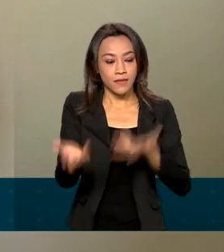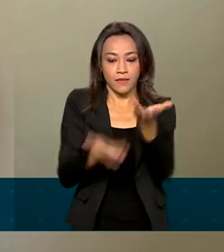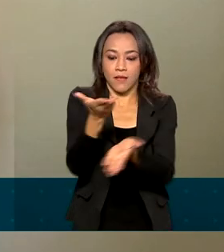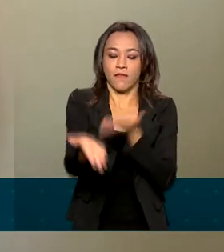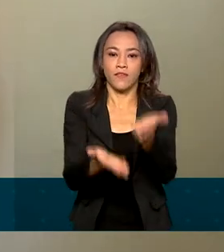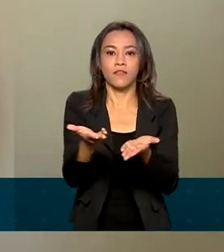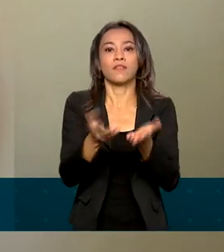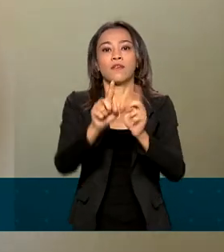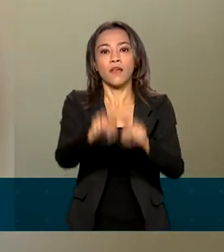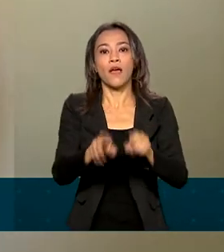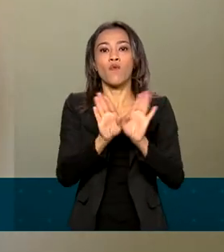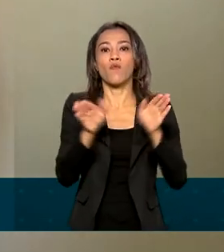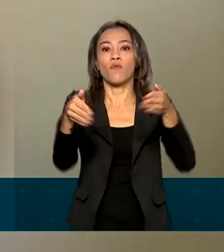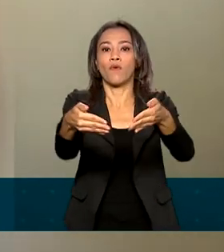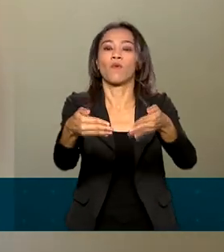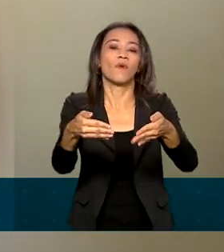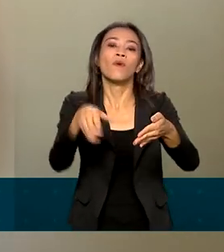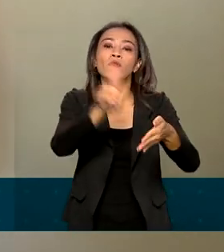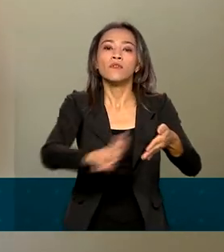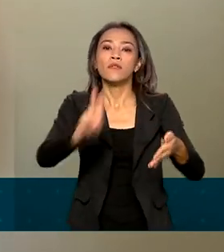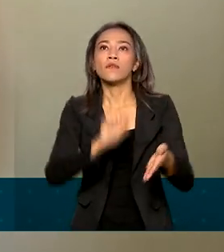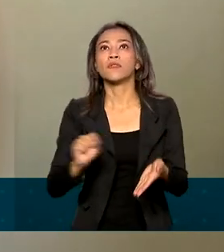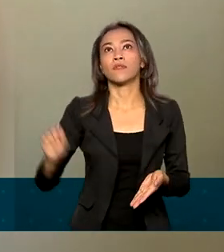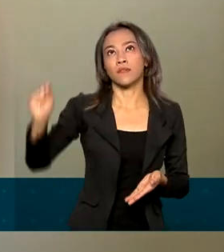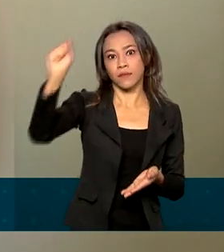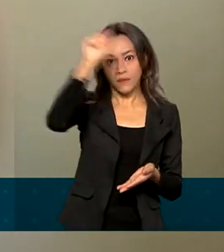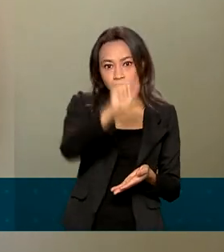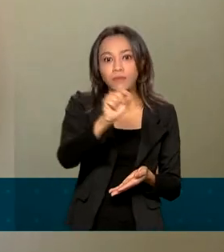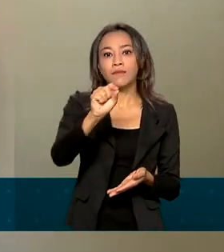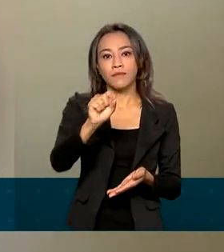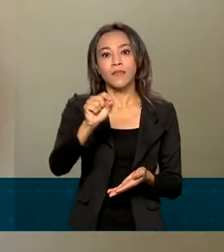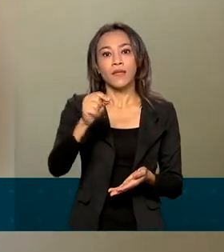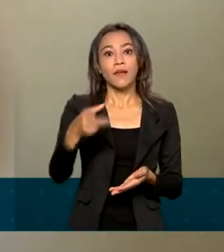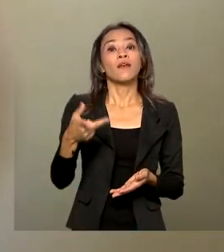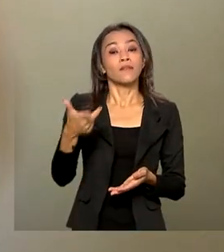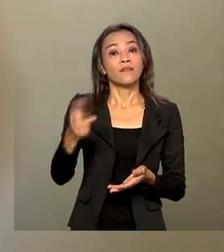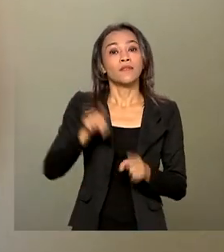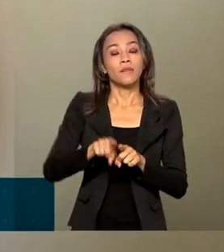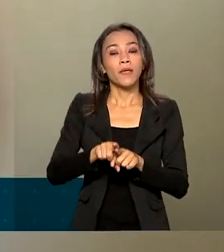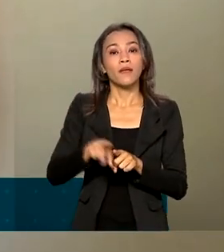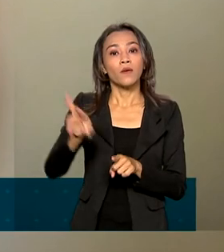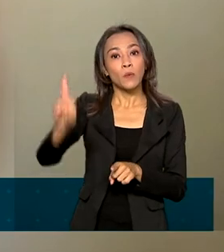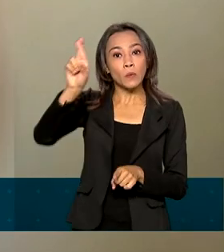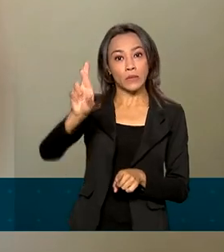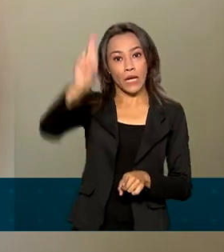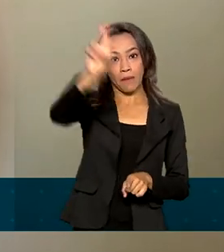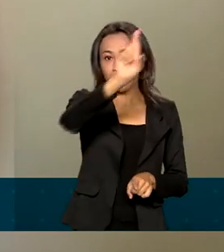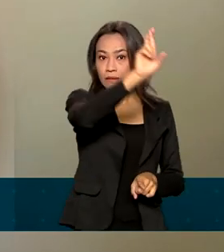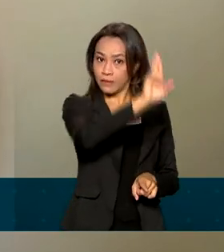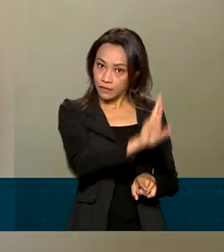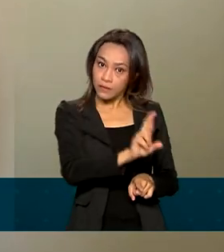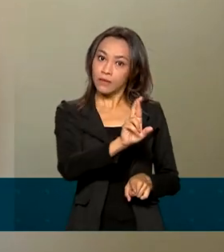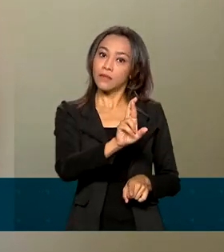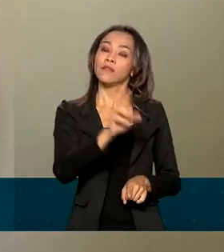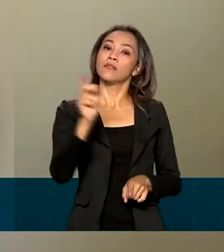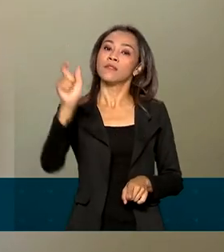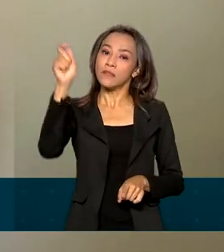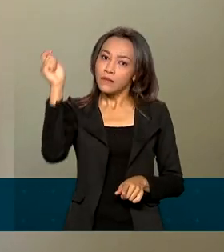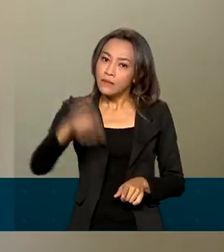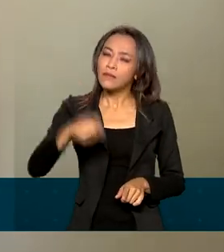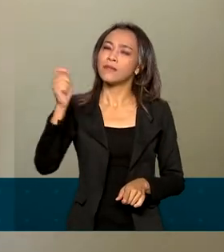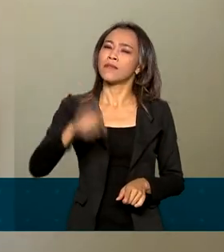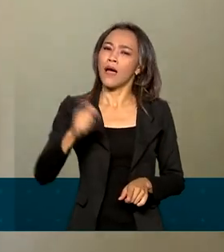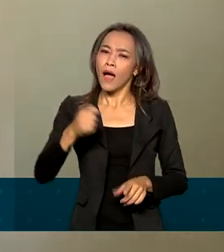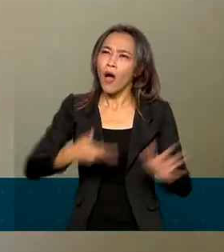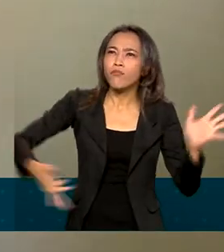público do ensino superior, por meio dos seus representantes, poderão de forma unificada e